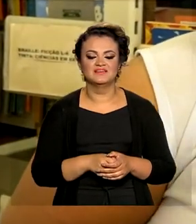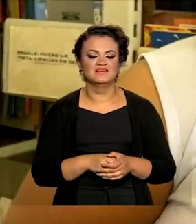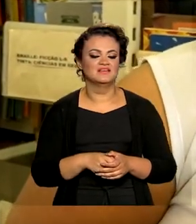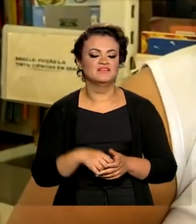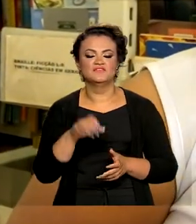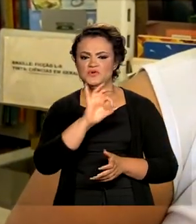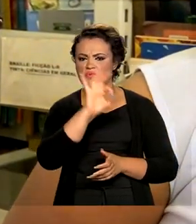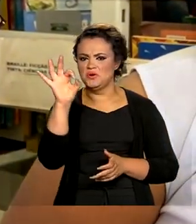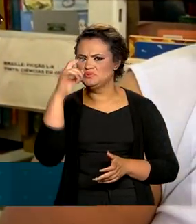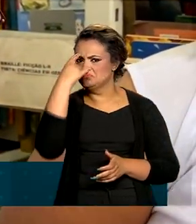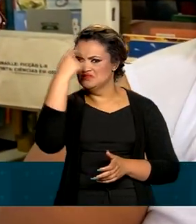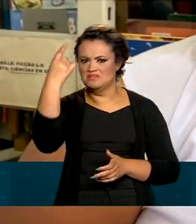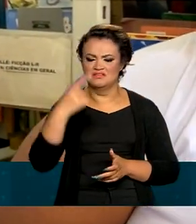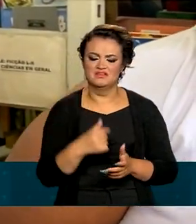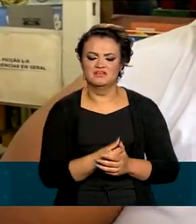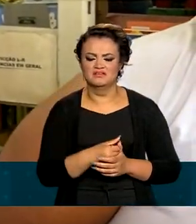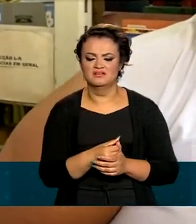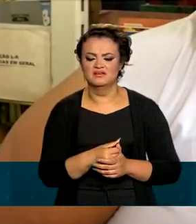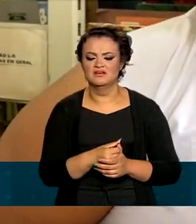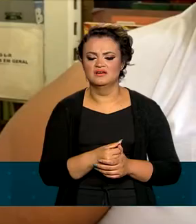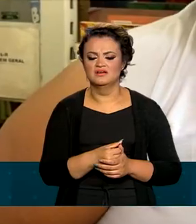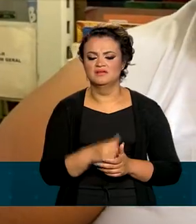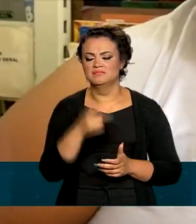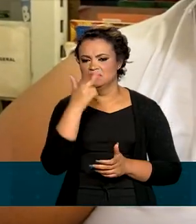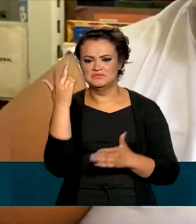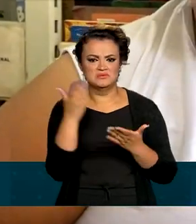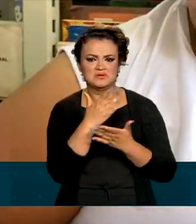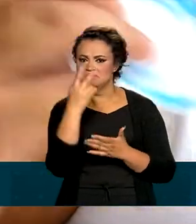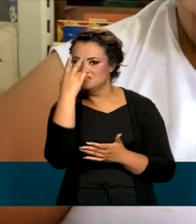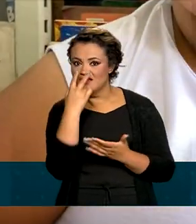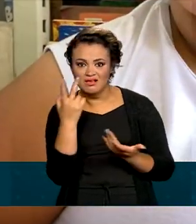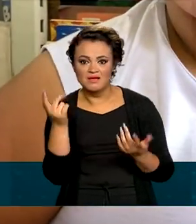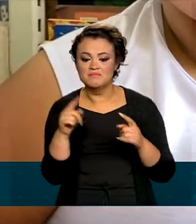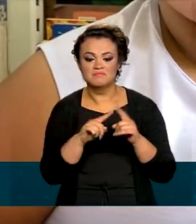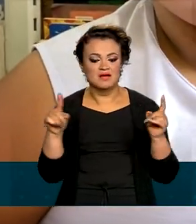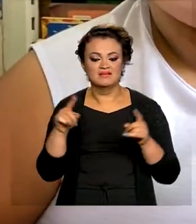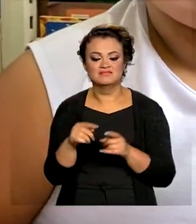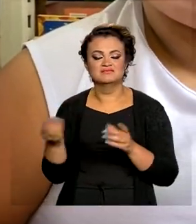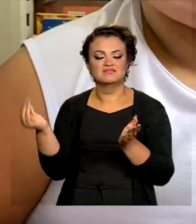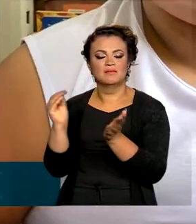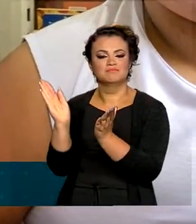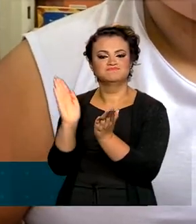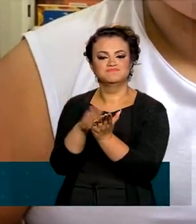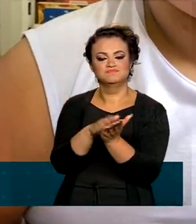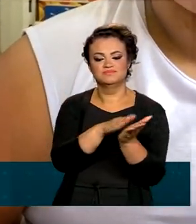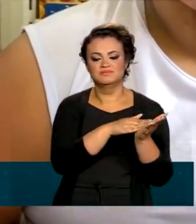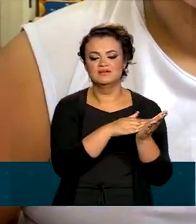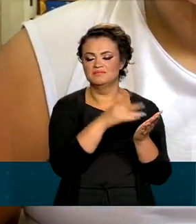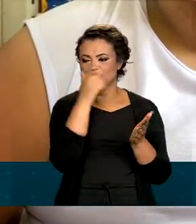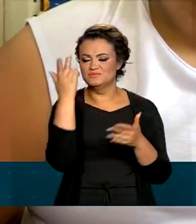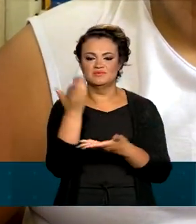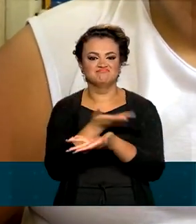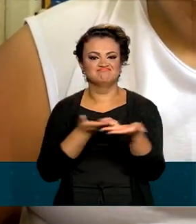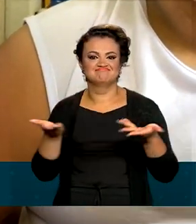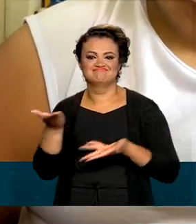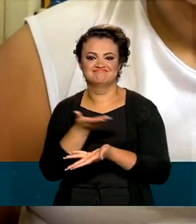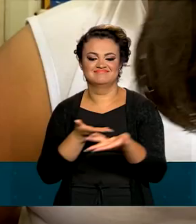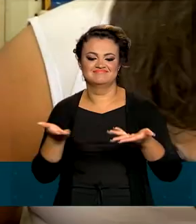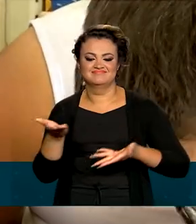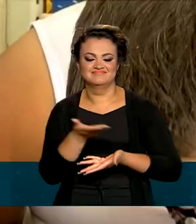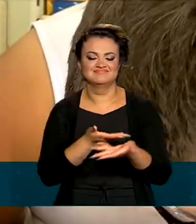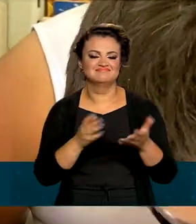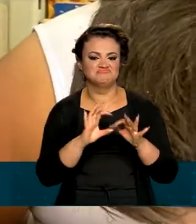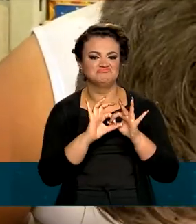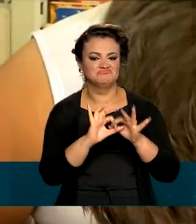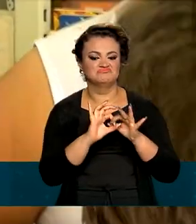que foi uma ótima ideia, porque tem gente que não enxerga e agora vai poder completar o álbum. Isso vai unir mais a escola,